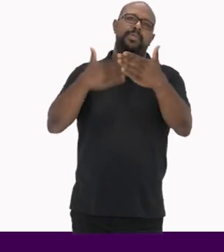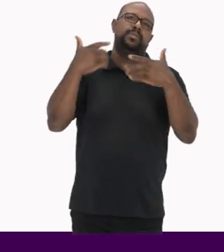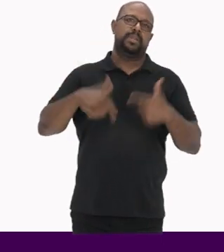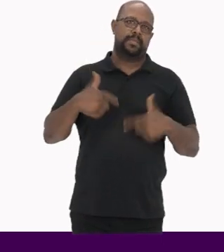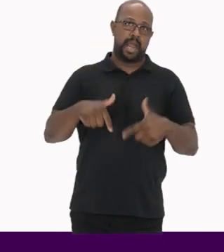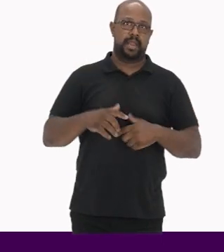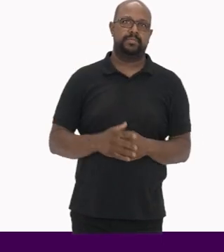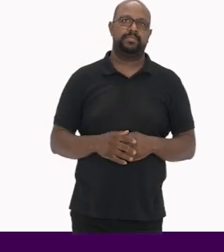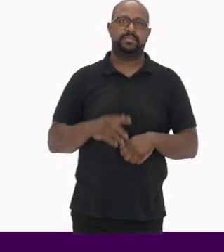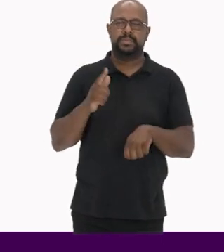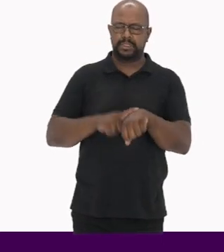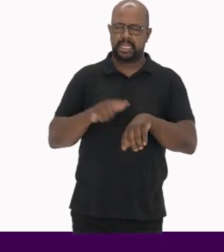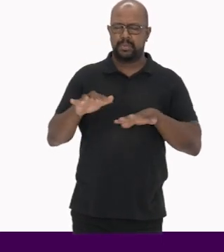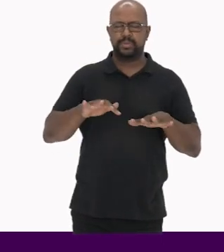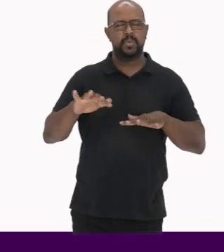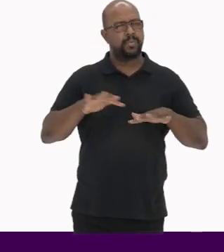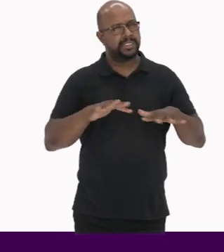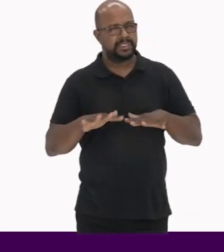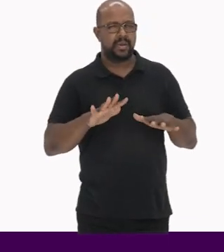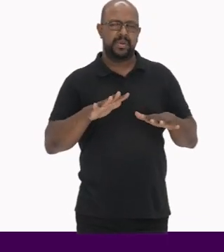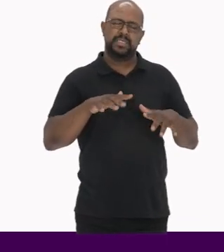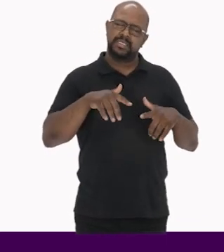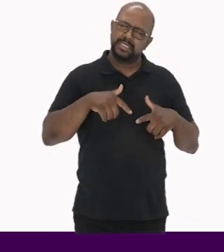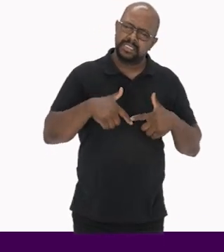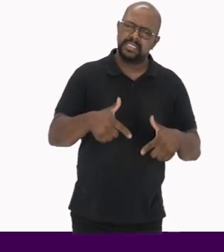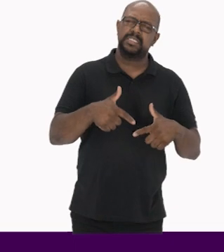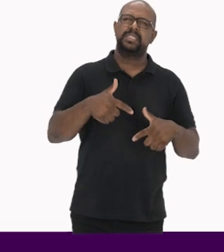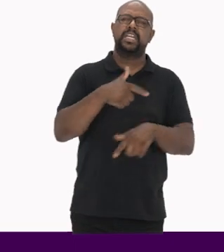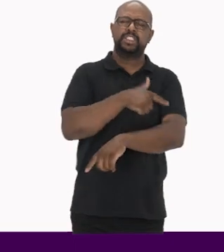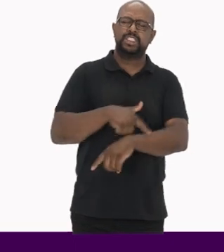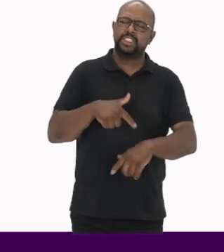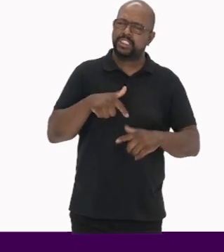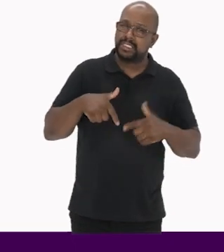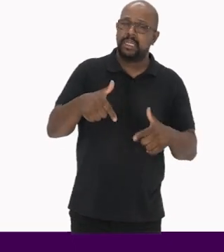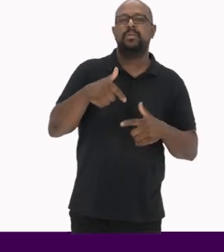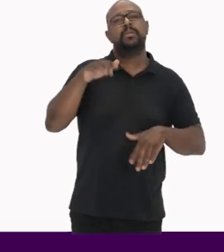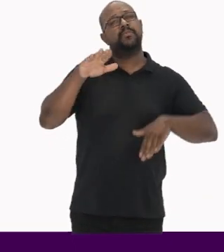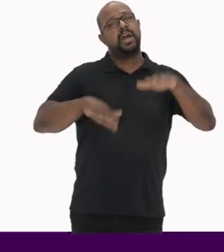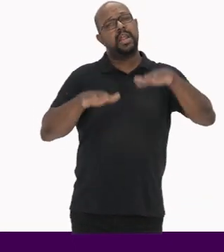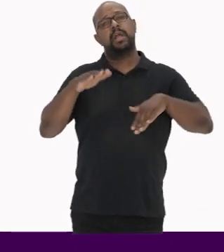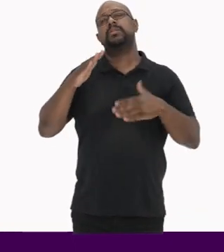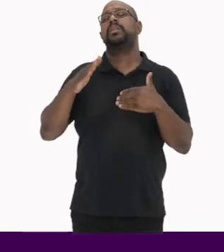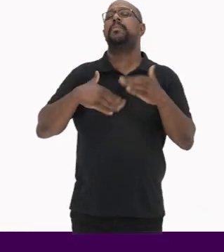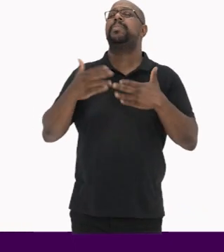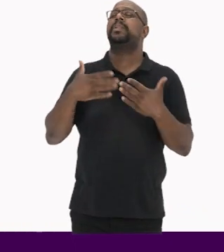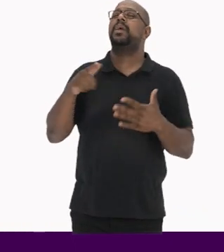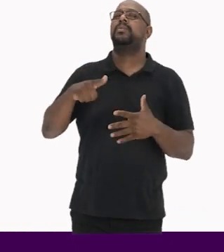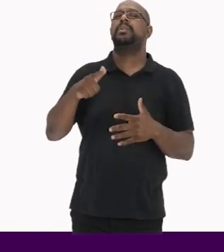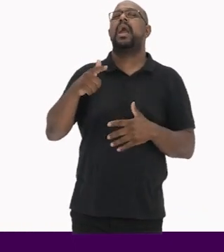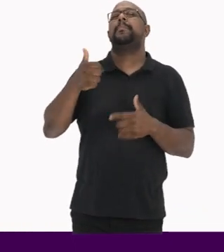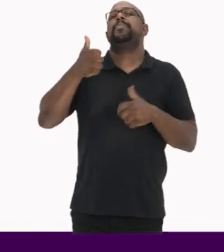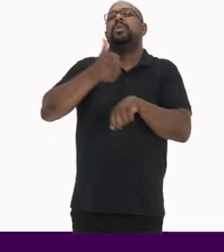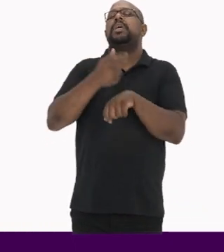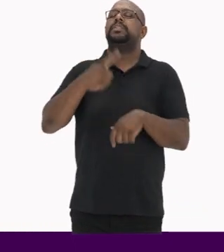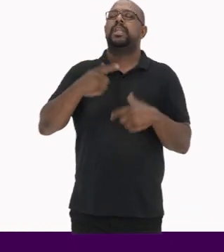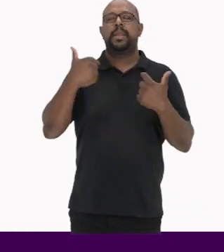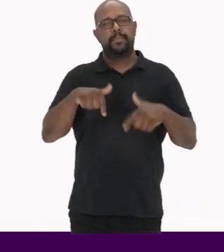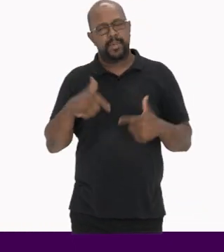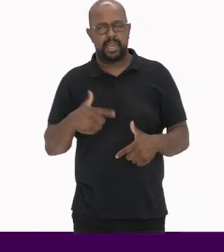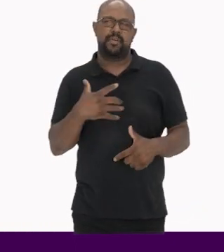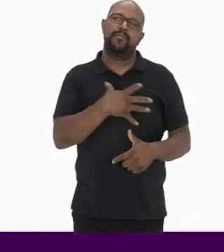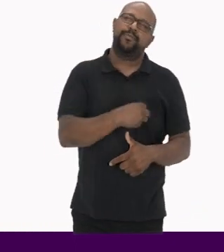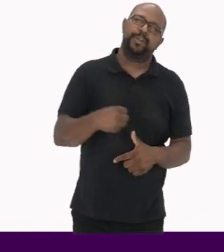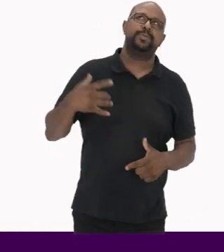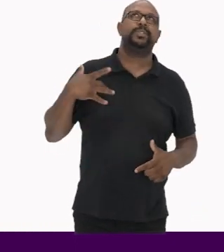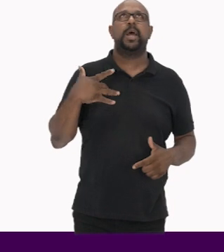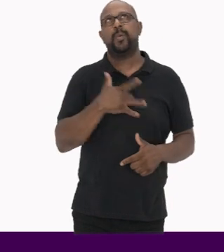O tempo de mobilização e dedicação também é variado conforme outras prioridades As pessoas têm emprego, filhos,